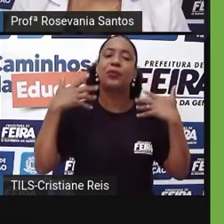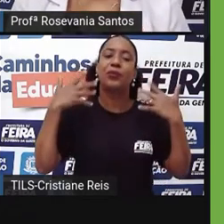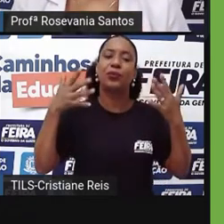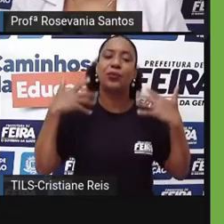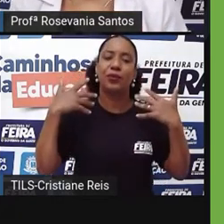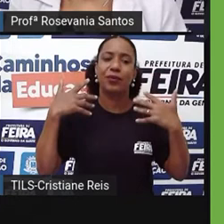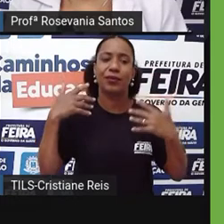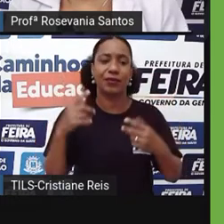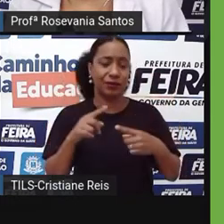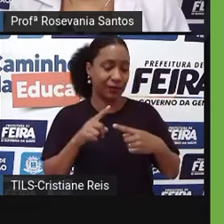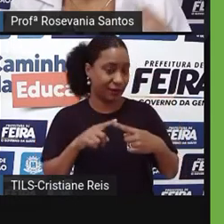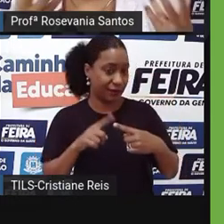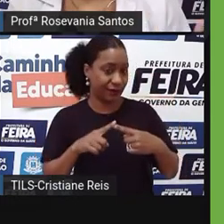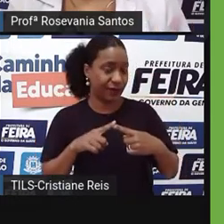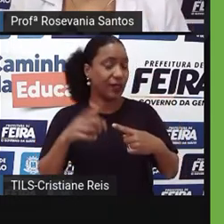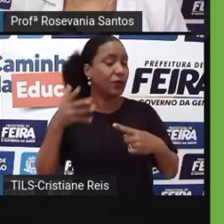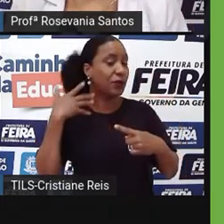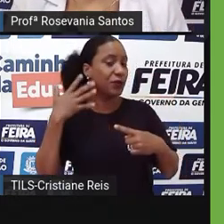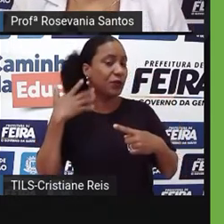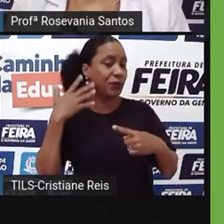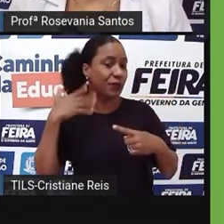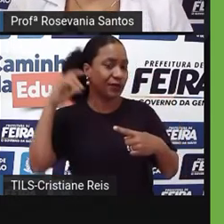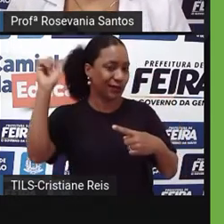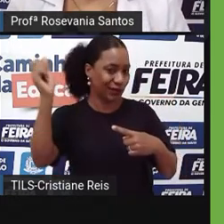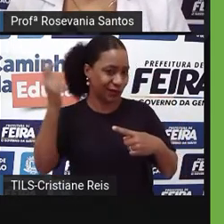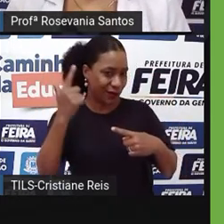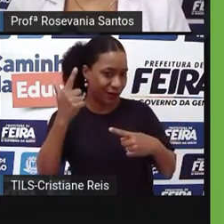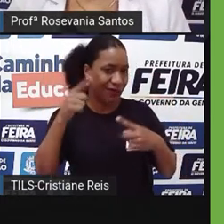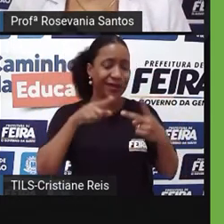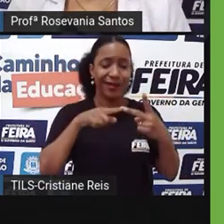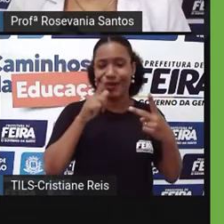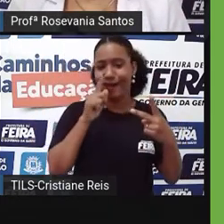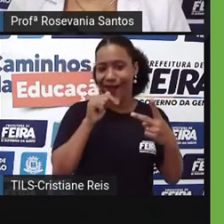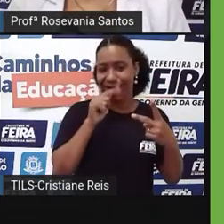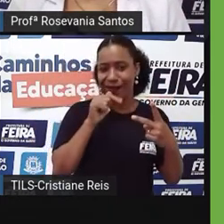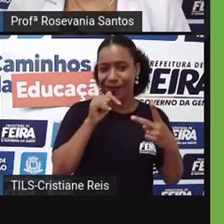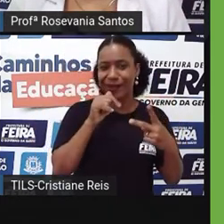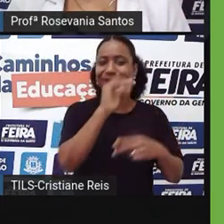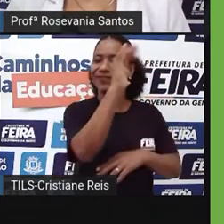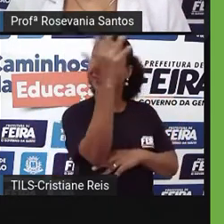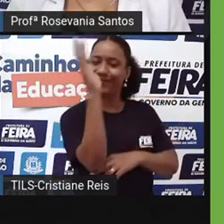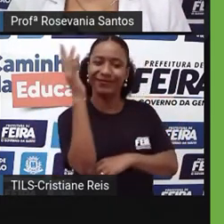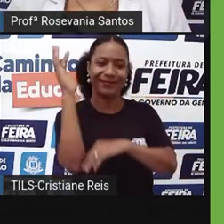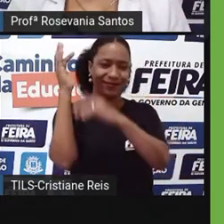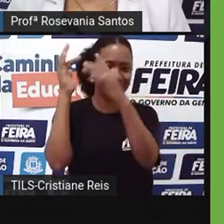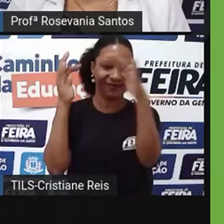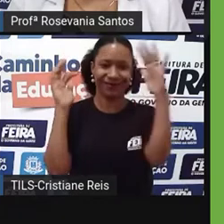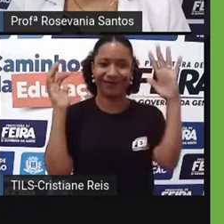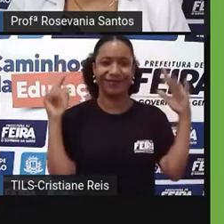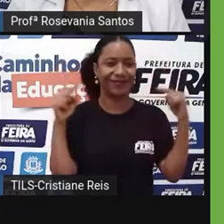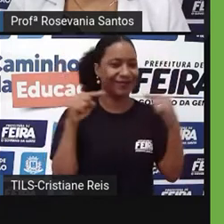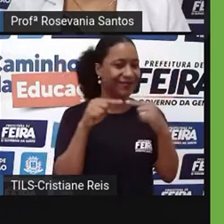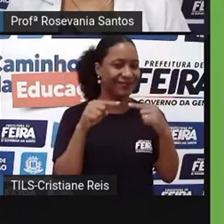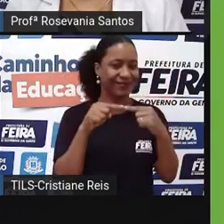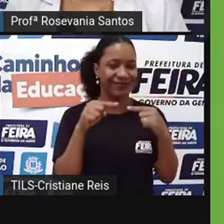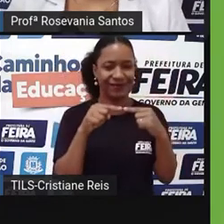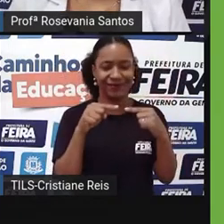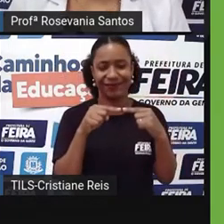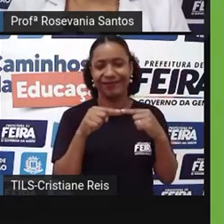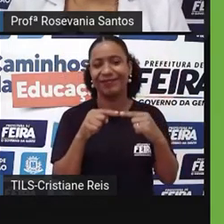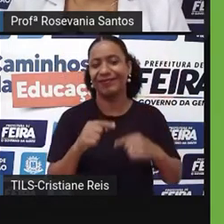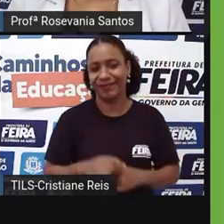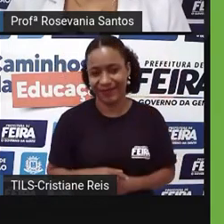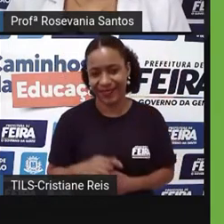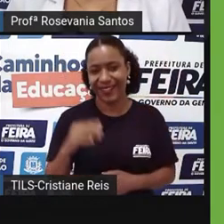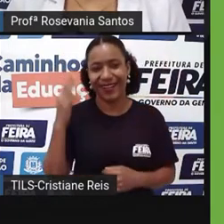tenho água e tenho temperaturas, né, elevadas. Então, a gente tem como resposta essa lindeza